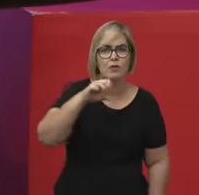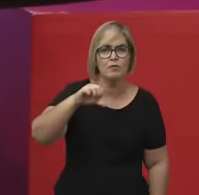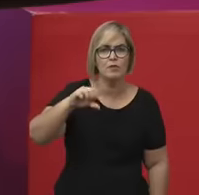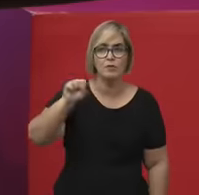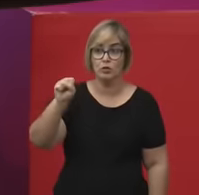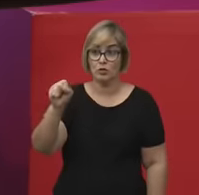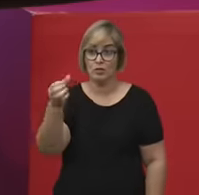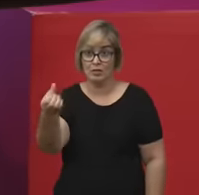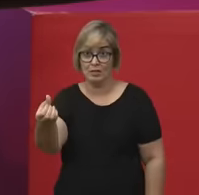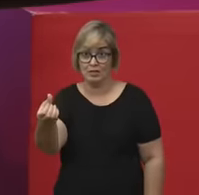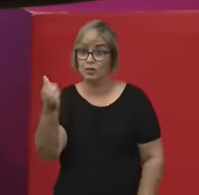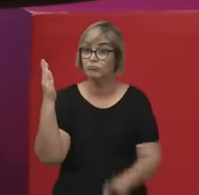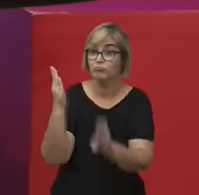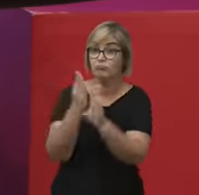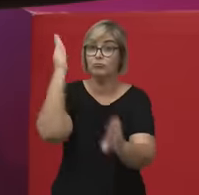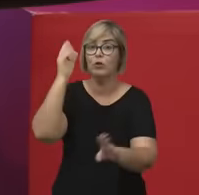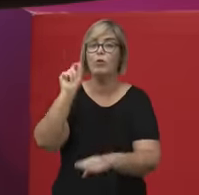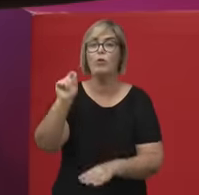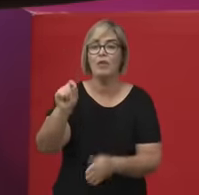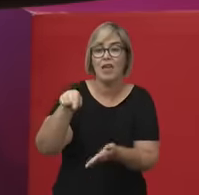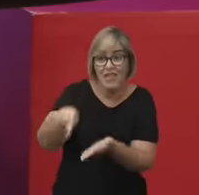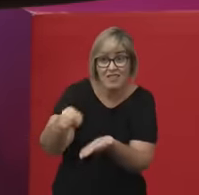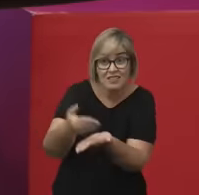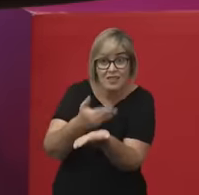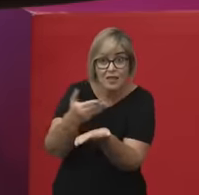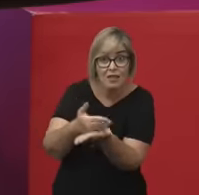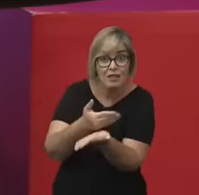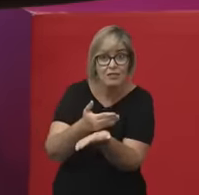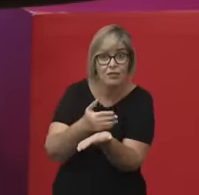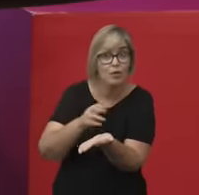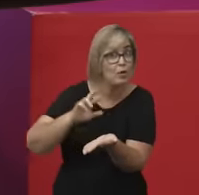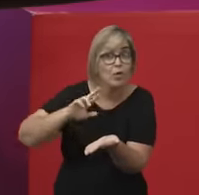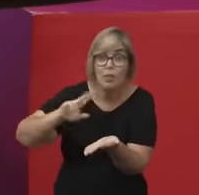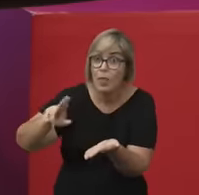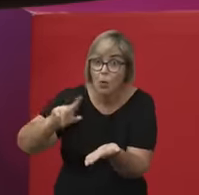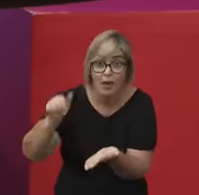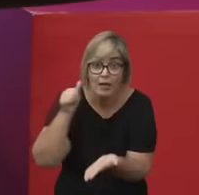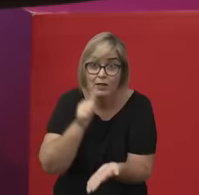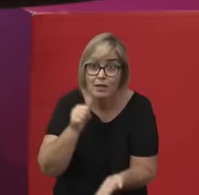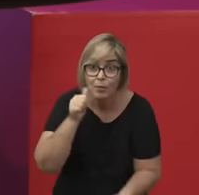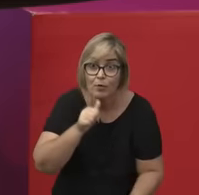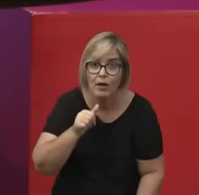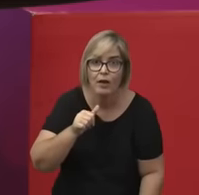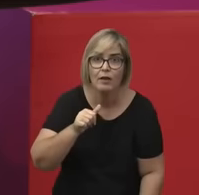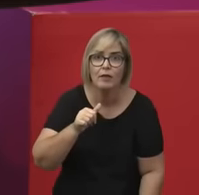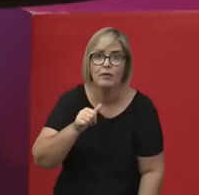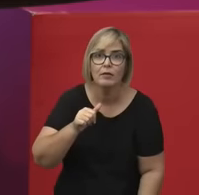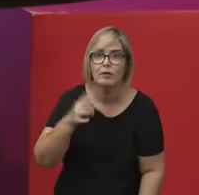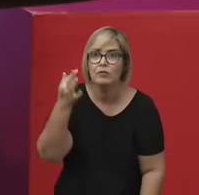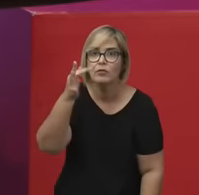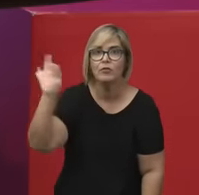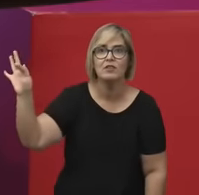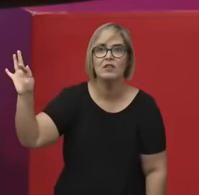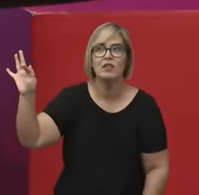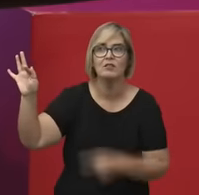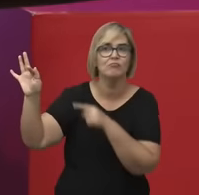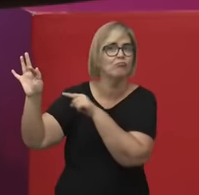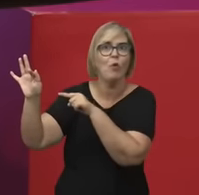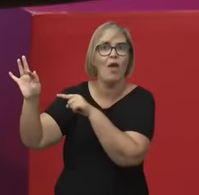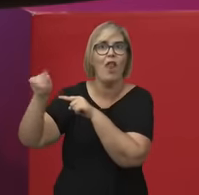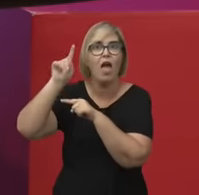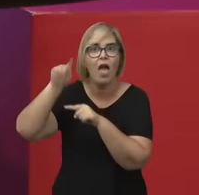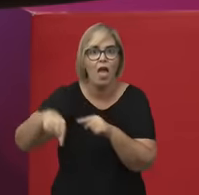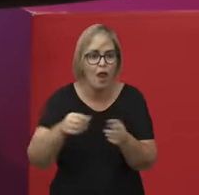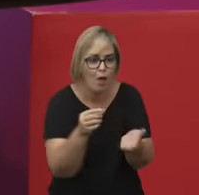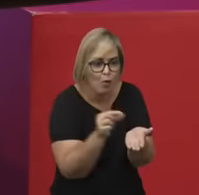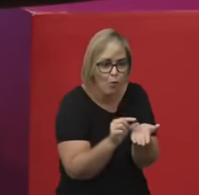recentemente descobre-se que essa obra não era uma obra de Mary Wollstonecraft, mas era o Panfleto Sofia. Então, a